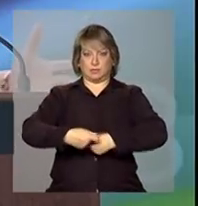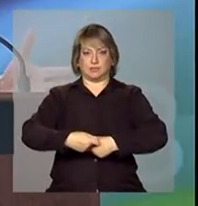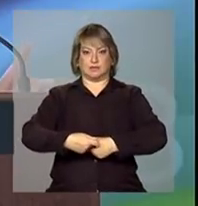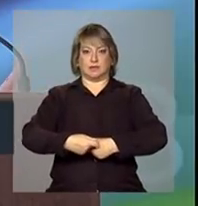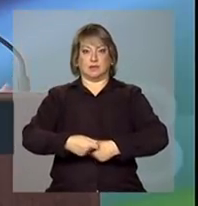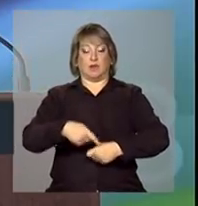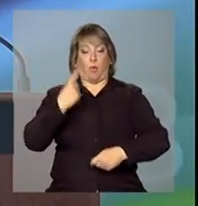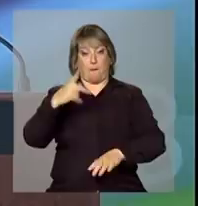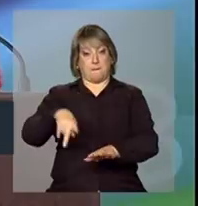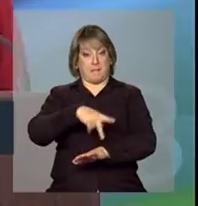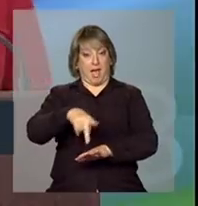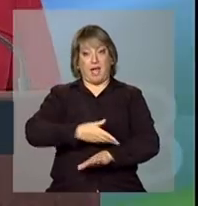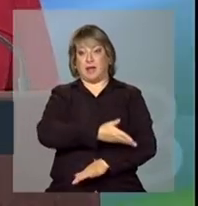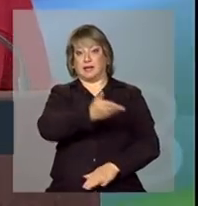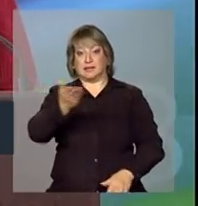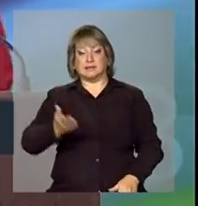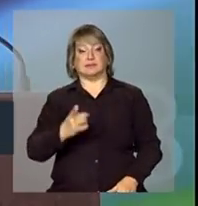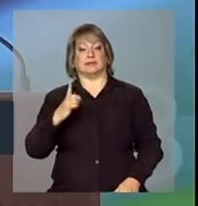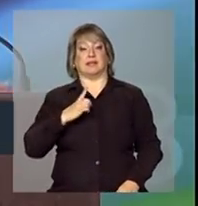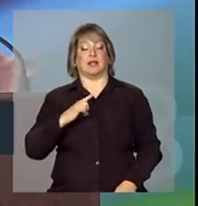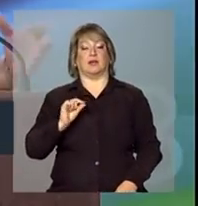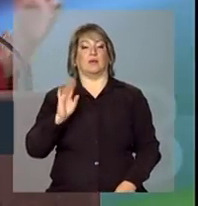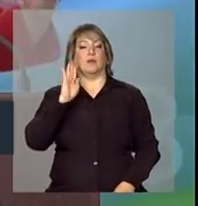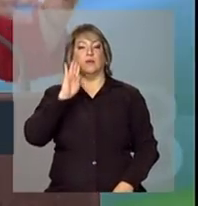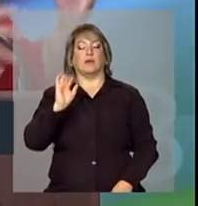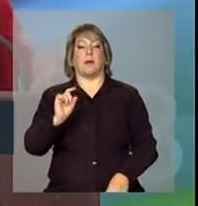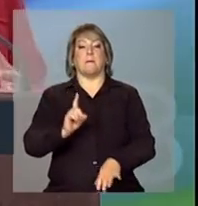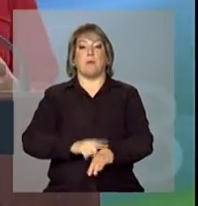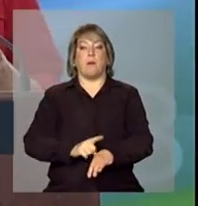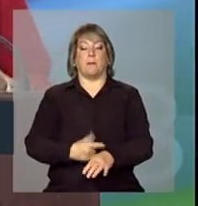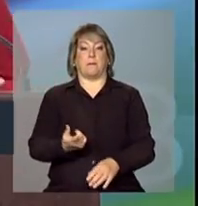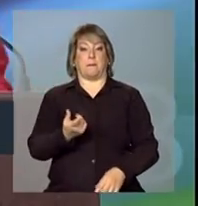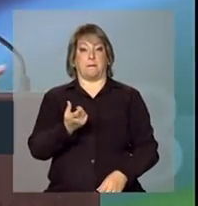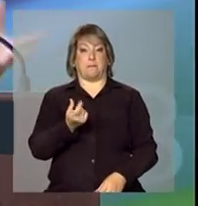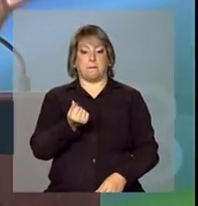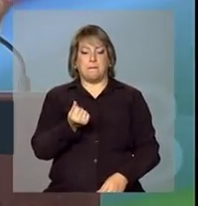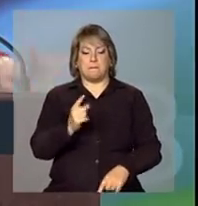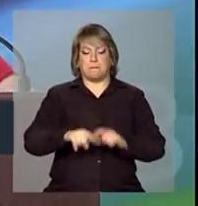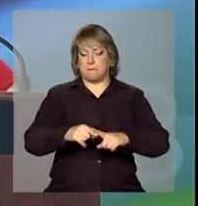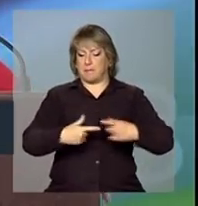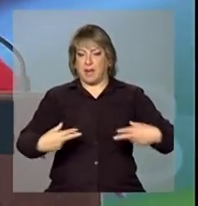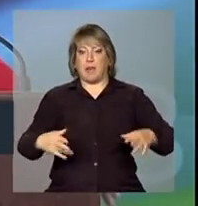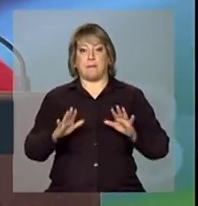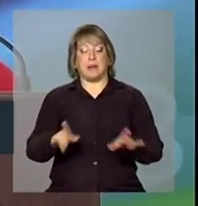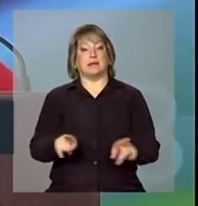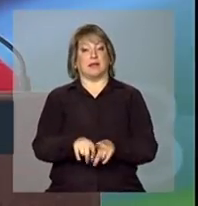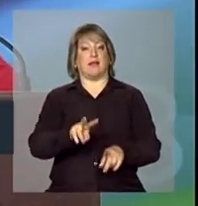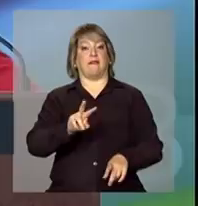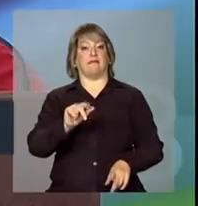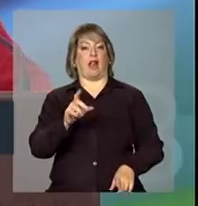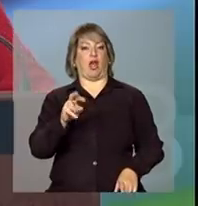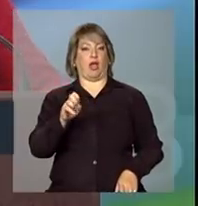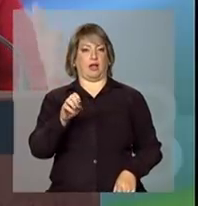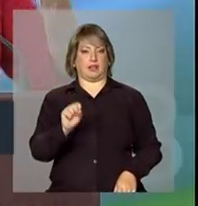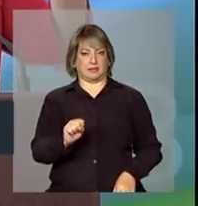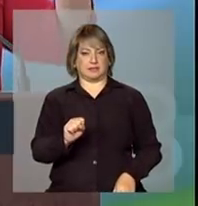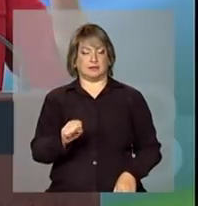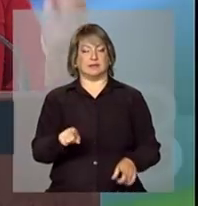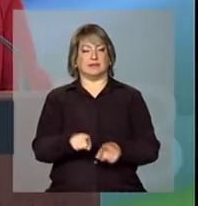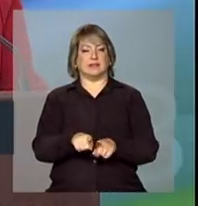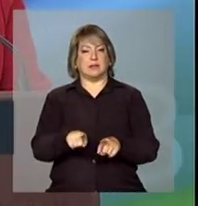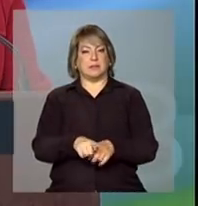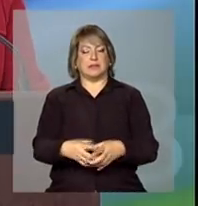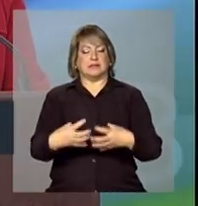compõe de momentos materiais, mas ele também se compõe de valores. E tecer esses